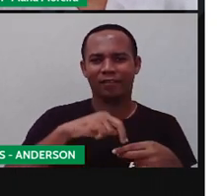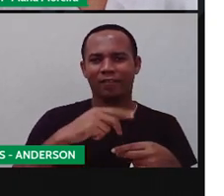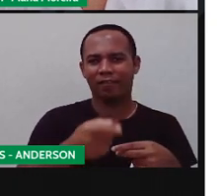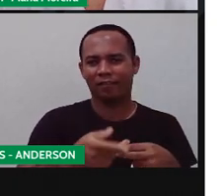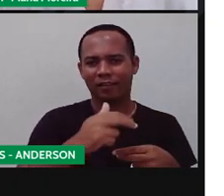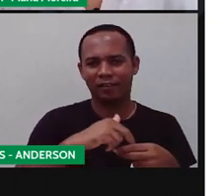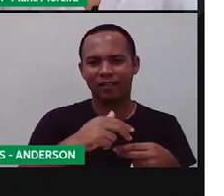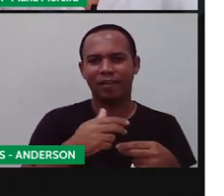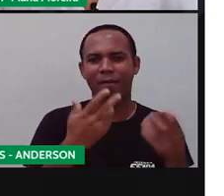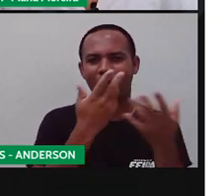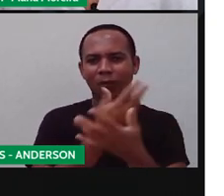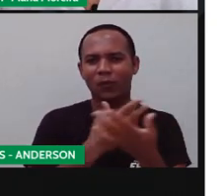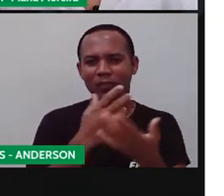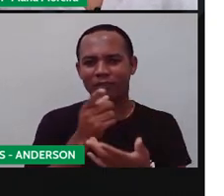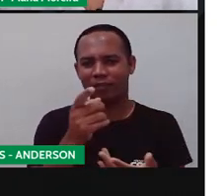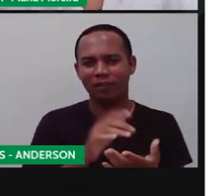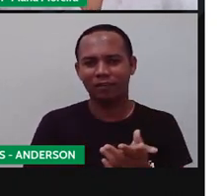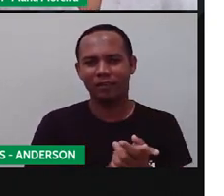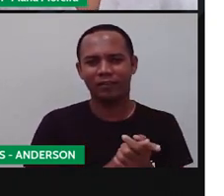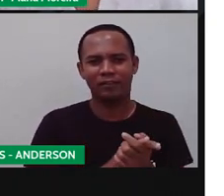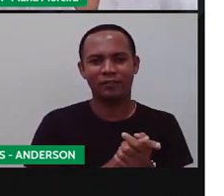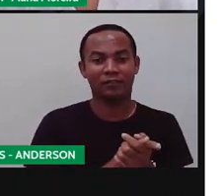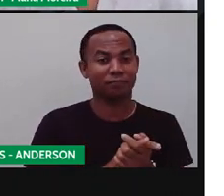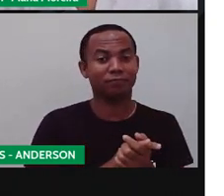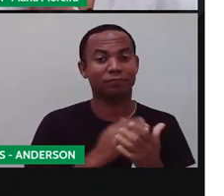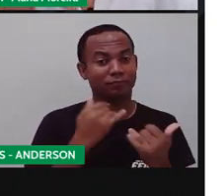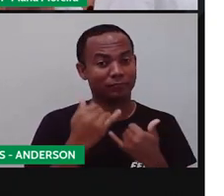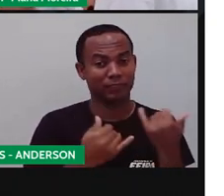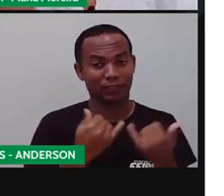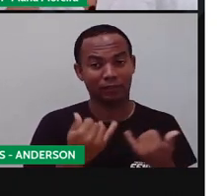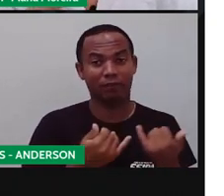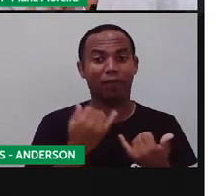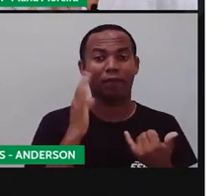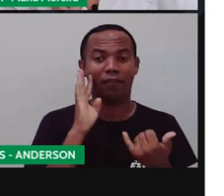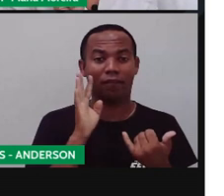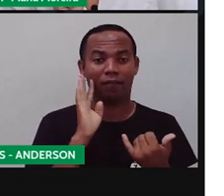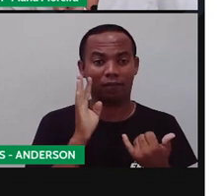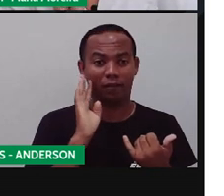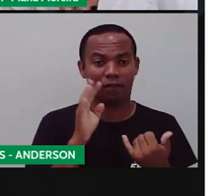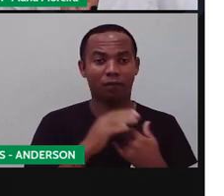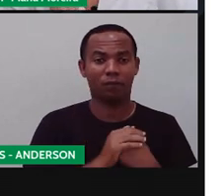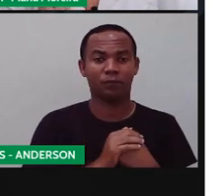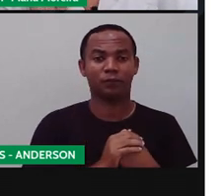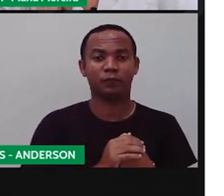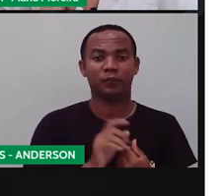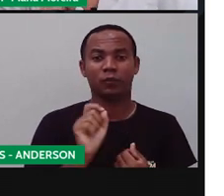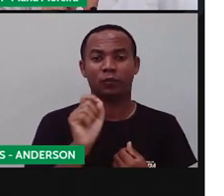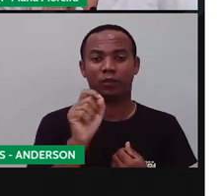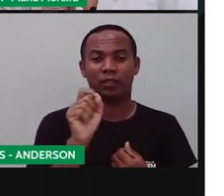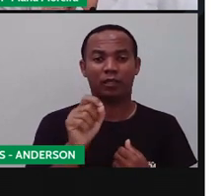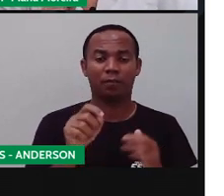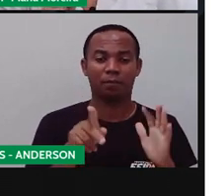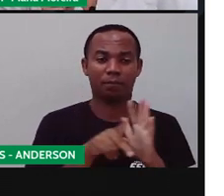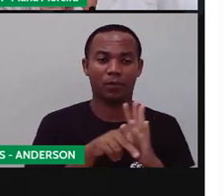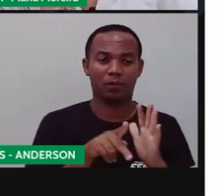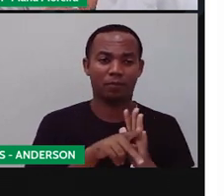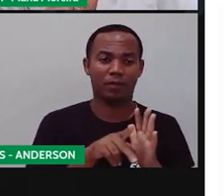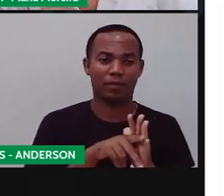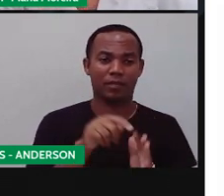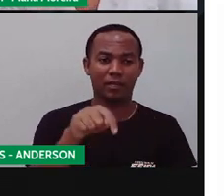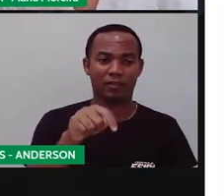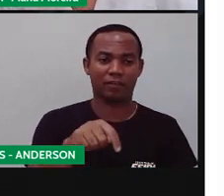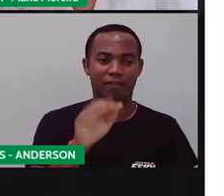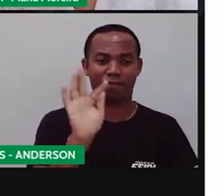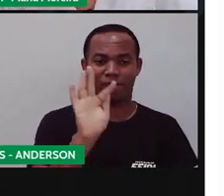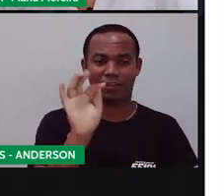ao meio e sai para fora. Mete e tira. Isso aí, na verdade, é uma referência que não é nossa aqui de Feira de Santana, não é